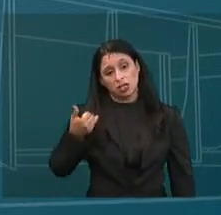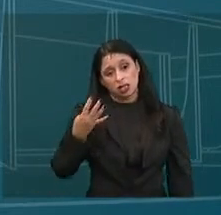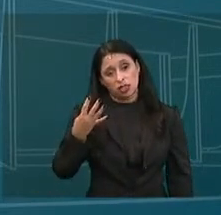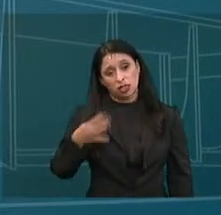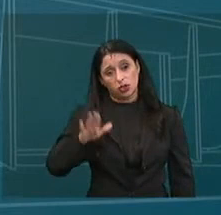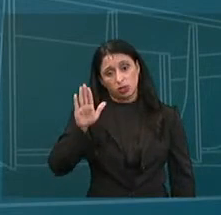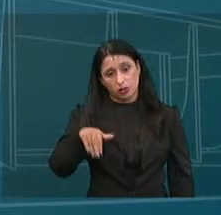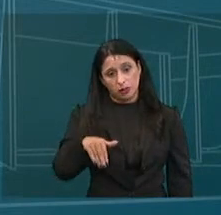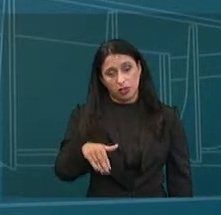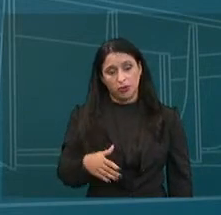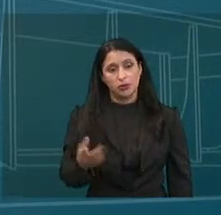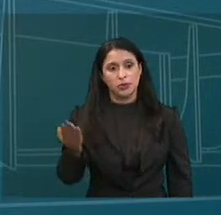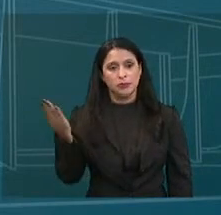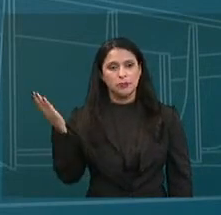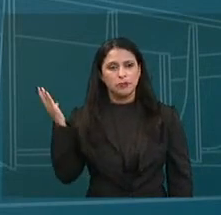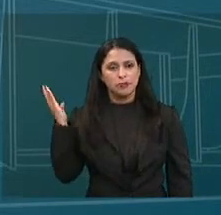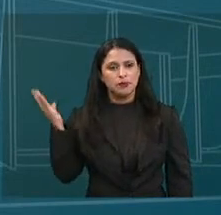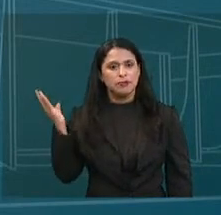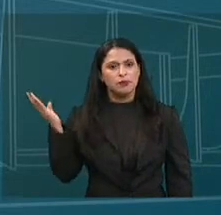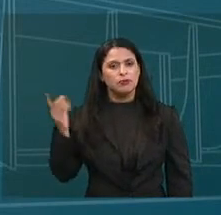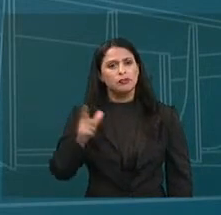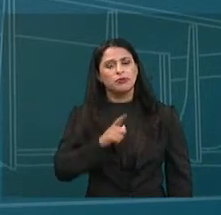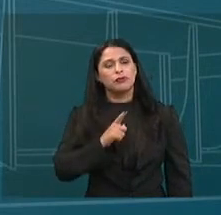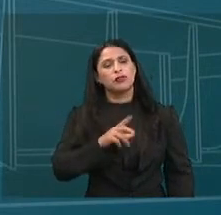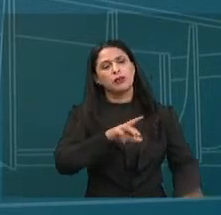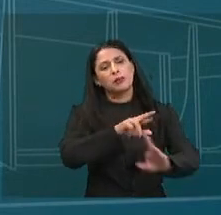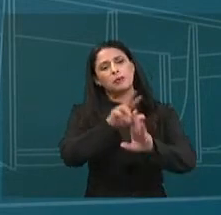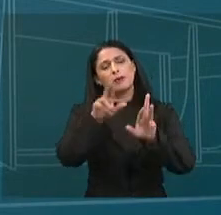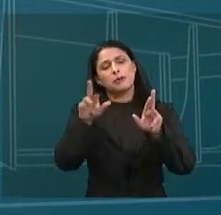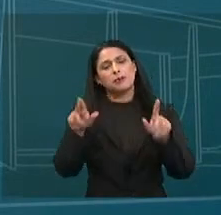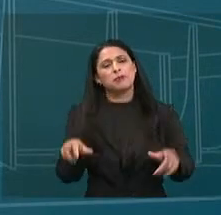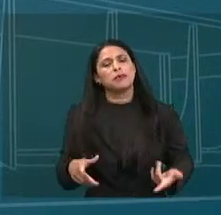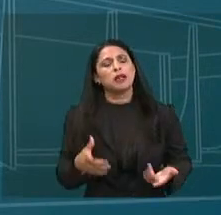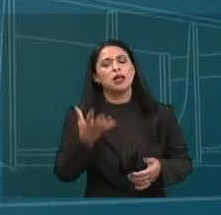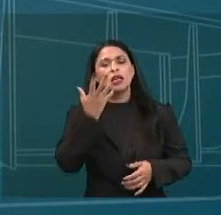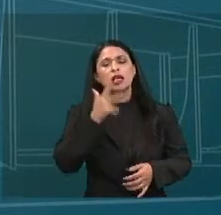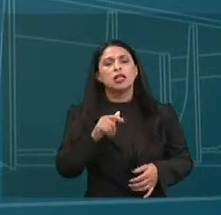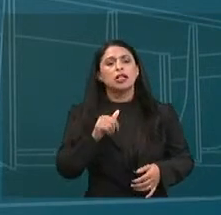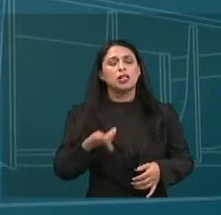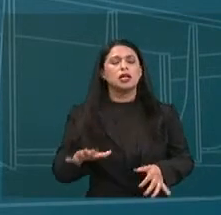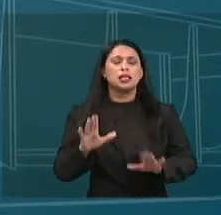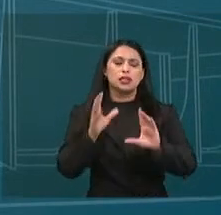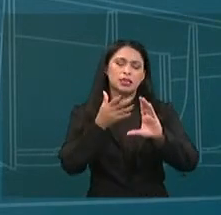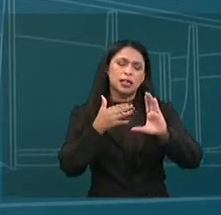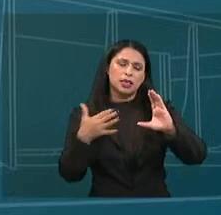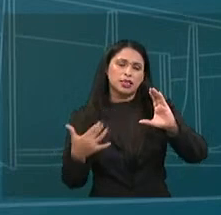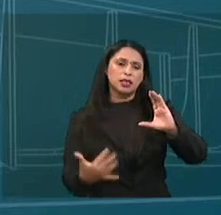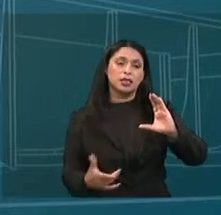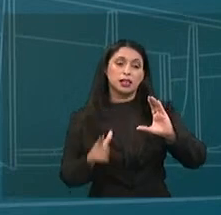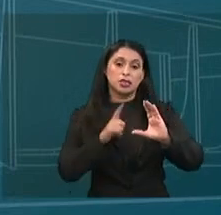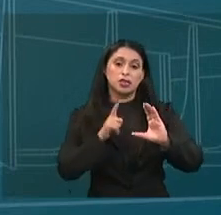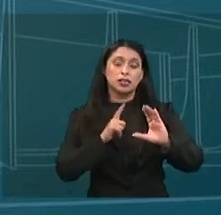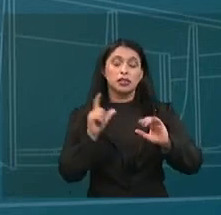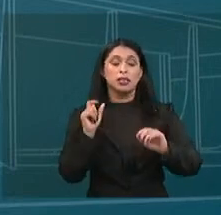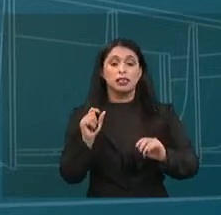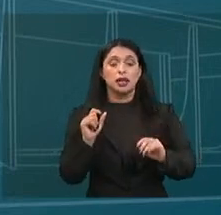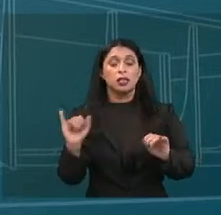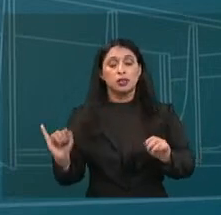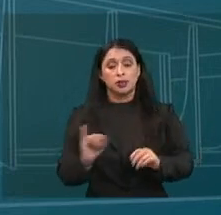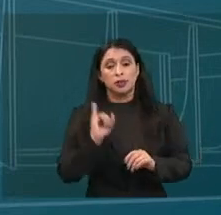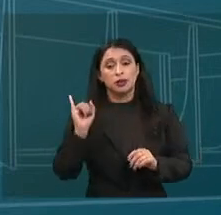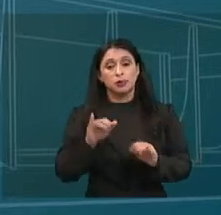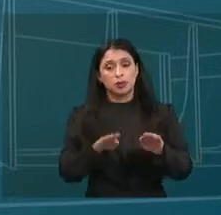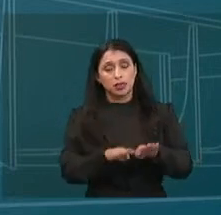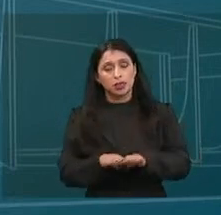Próximo, por favor. Se, por um lado, falamos de múltiplas infâncias e adolescências com distintas características, por outro, é importante mencionar que se